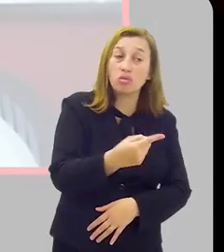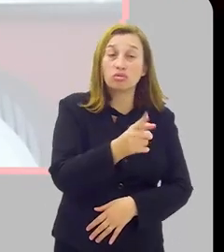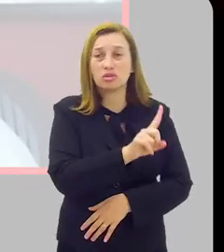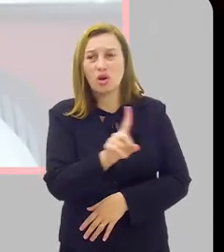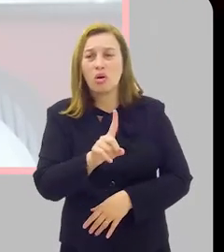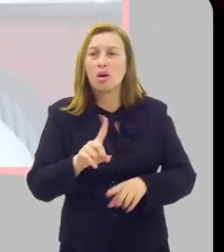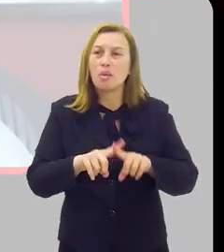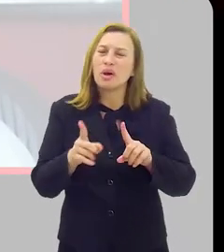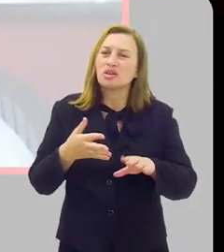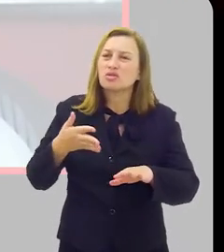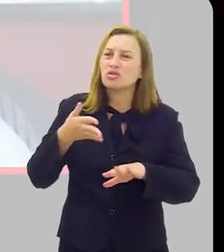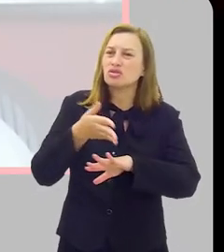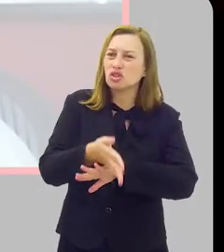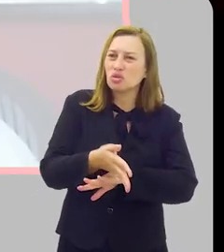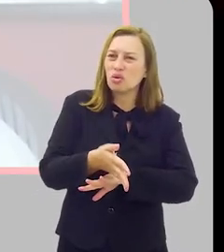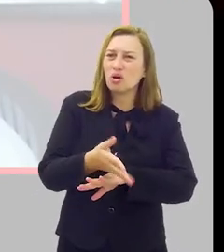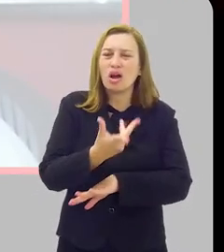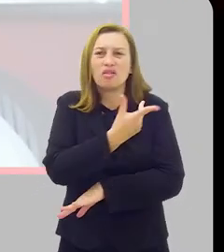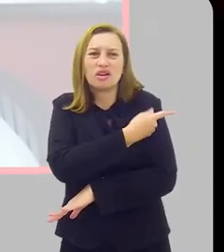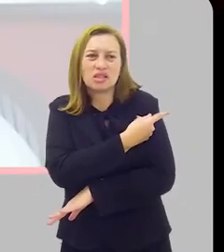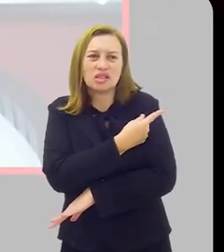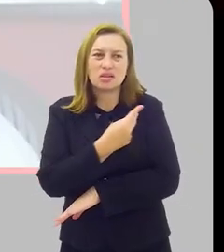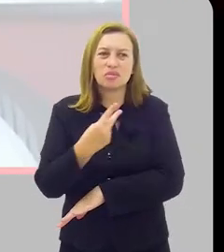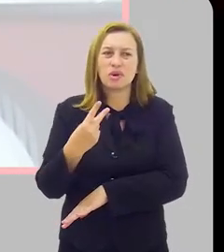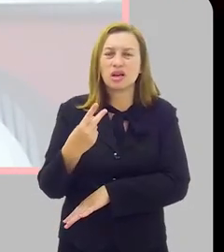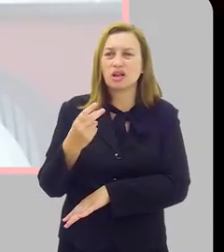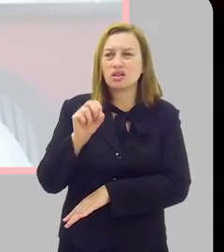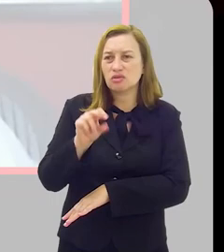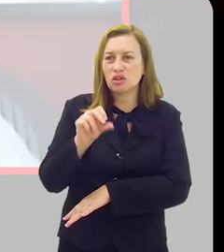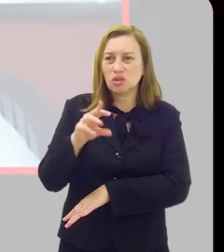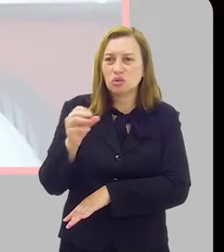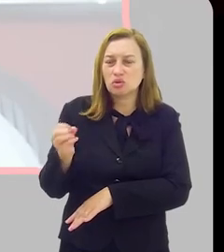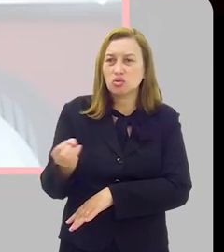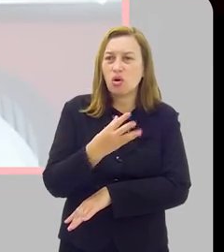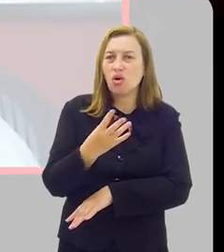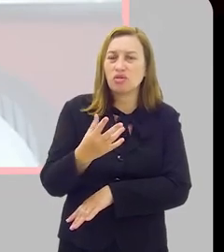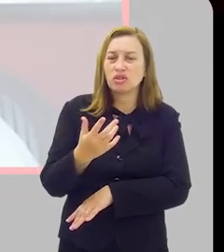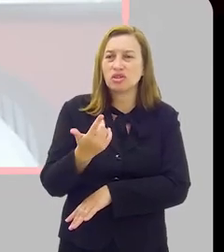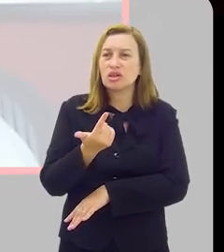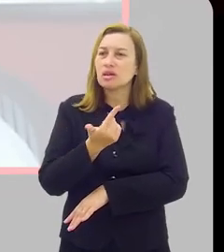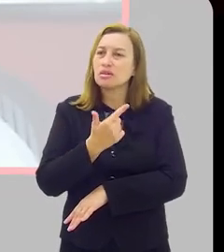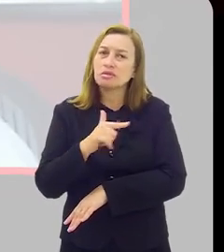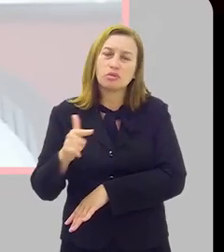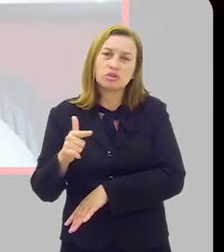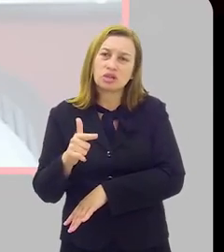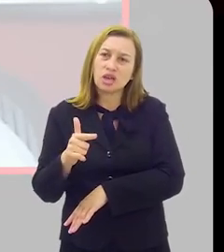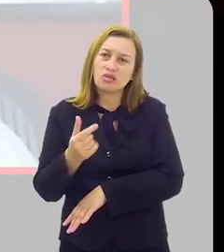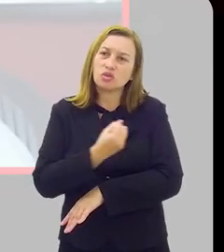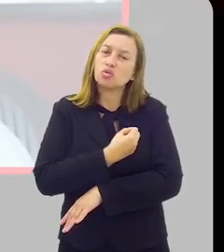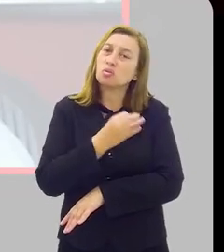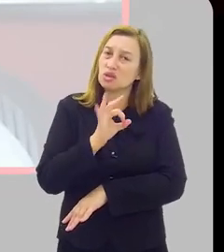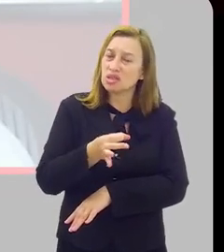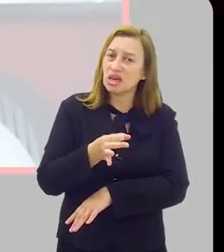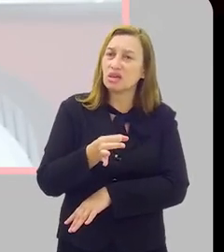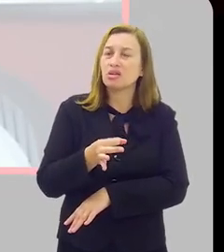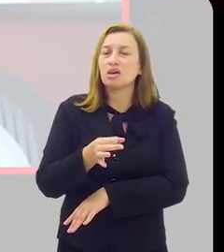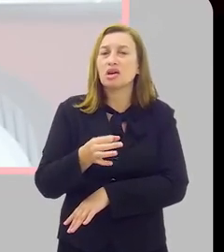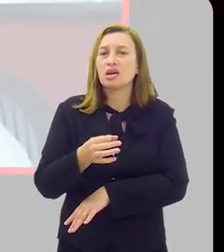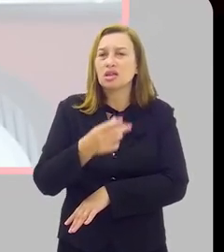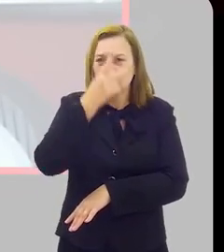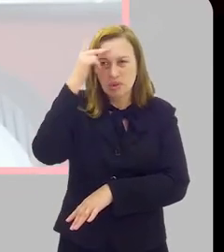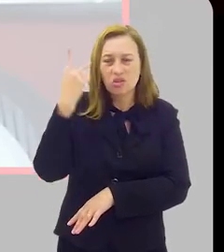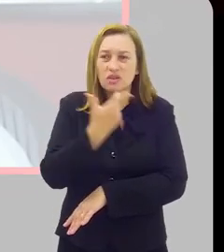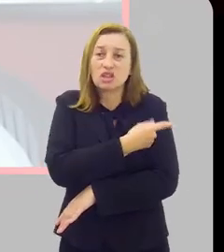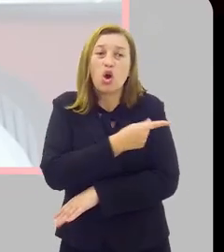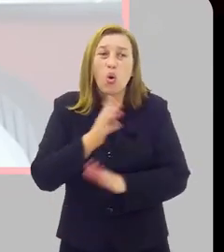e quando chegou a vacina composta pelas duas cepas, isso não foi, não obteve a adesão necessária. Então